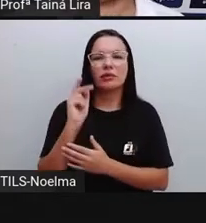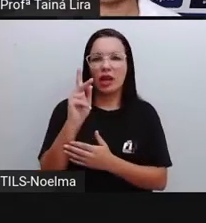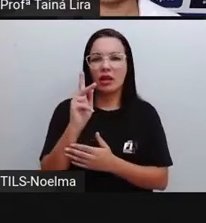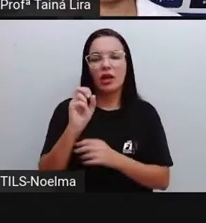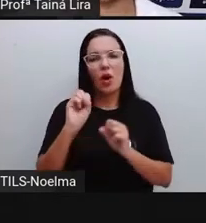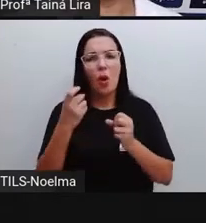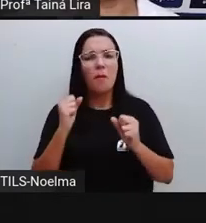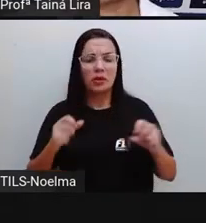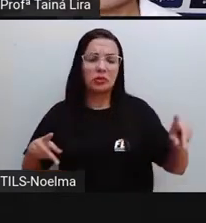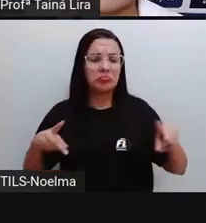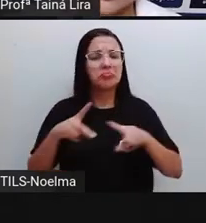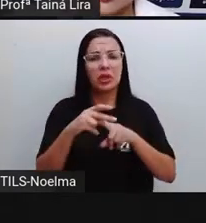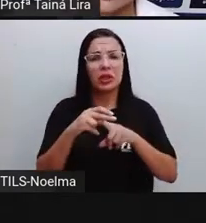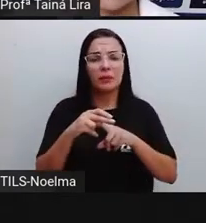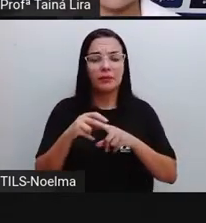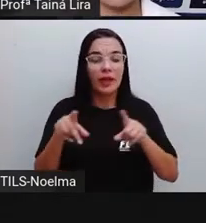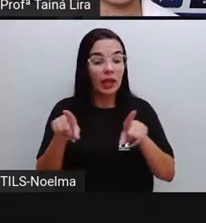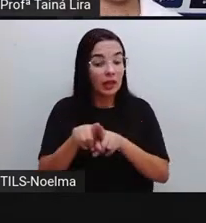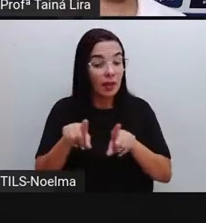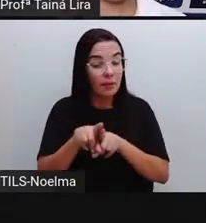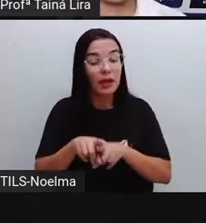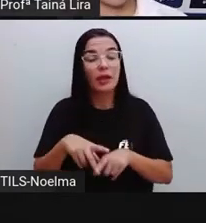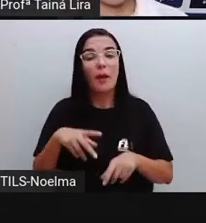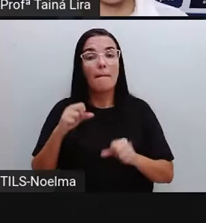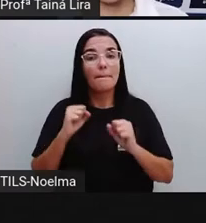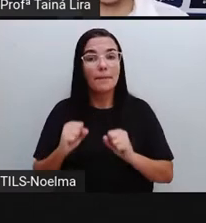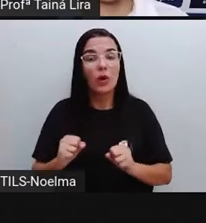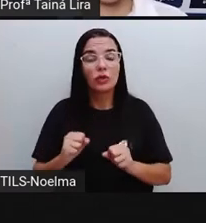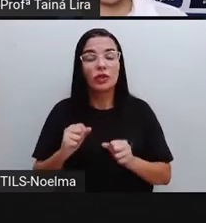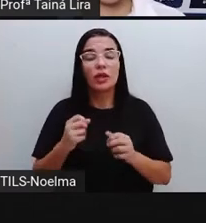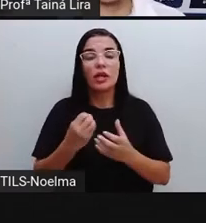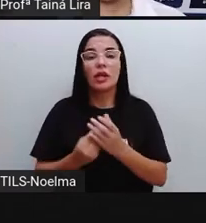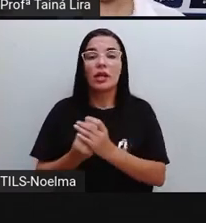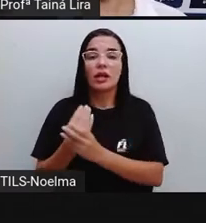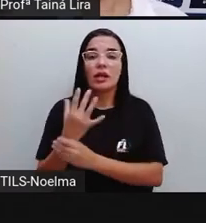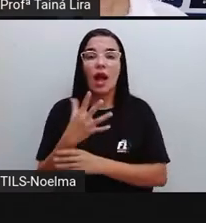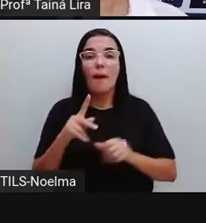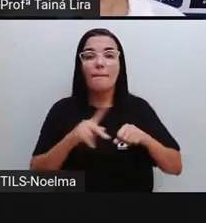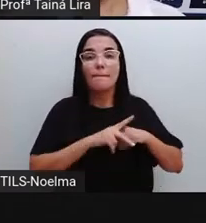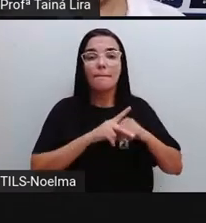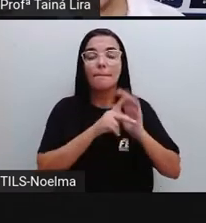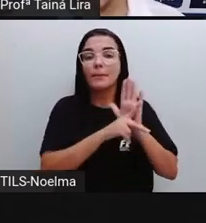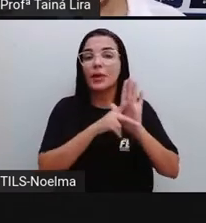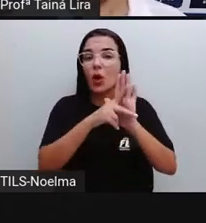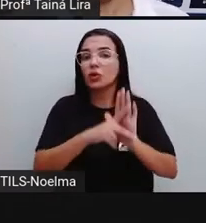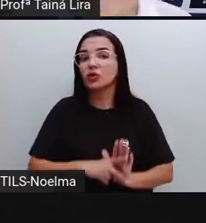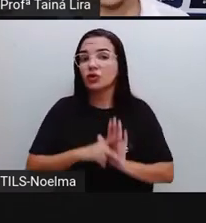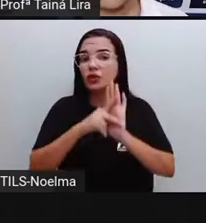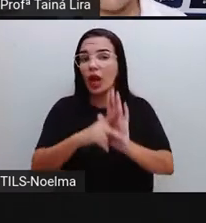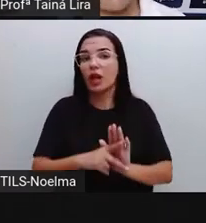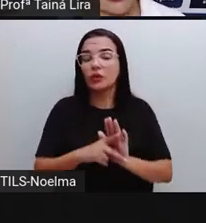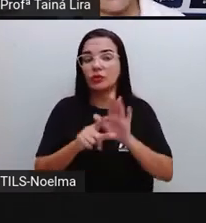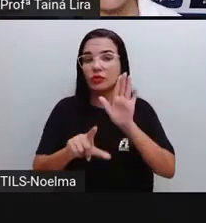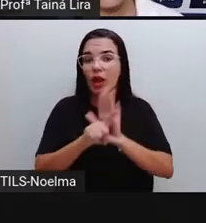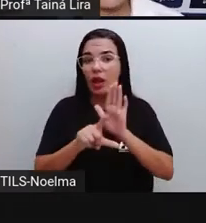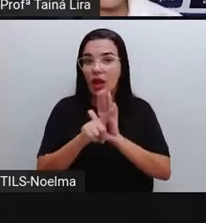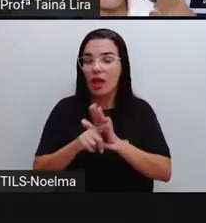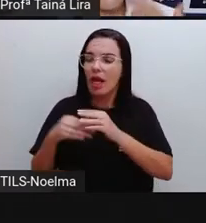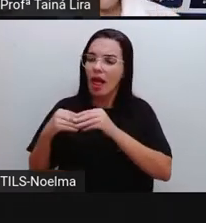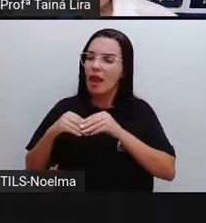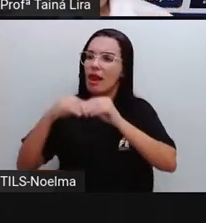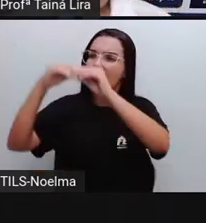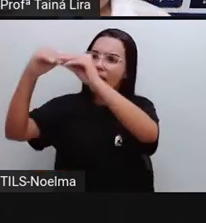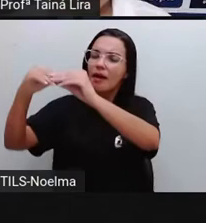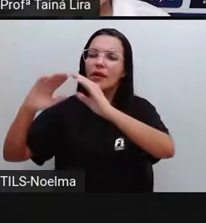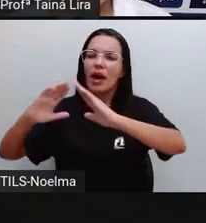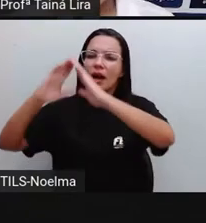O prefeito também pode criar projetos de leis e pedir para levar para a Câmara para ser analisada e aprovada. E o